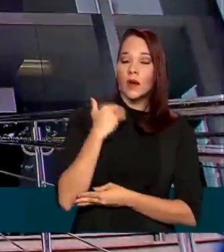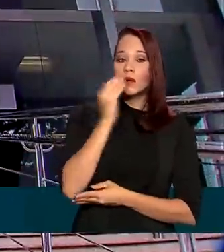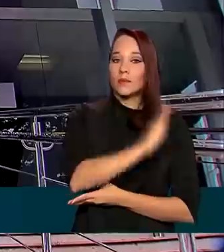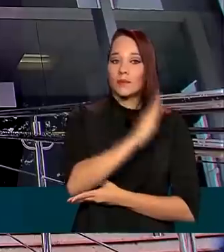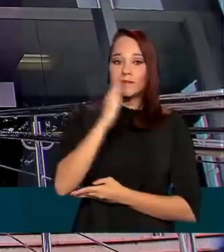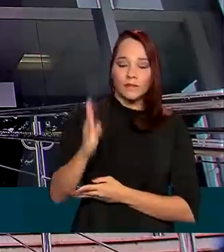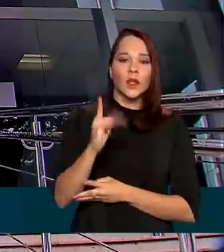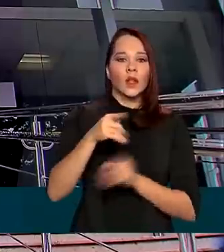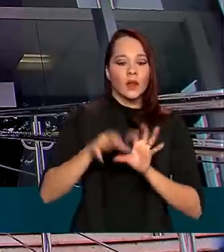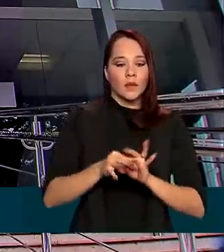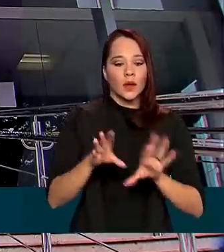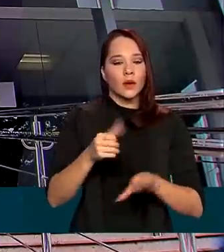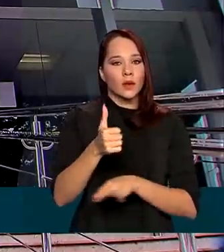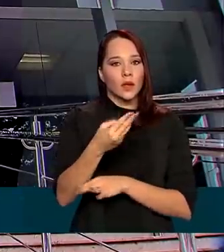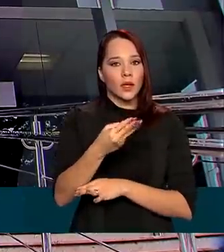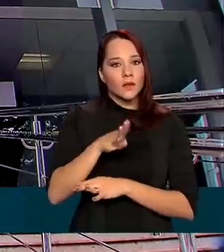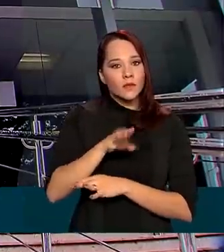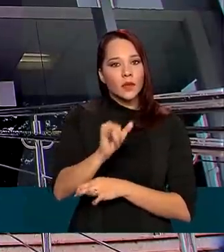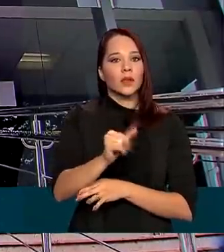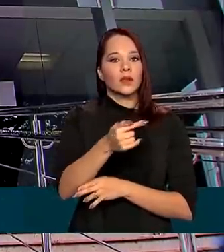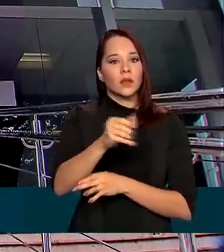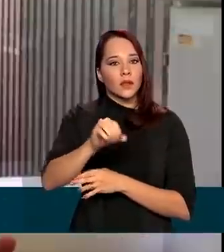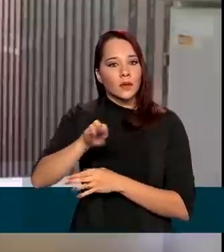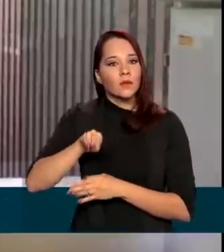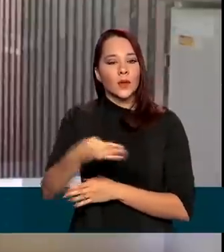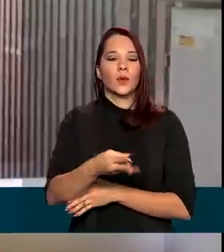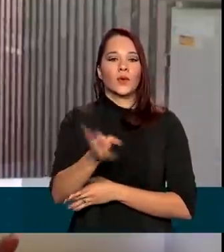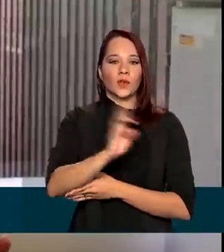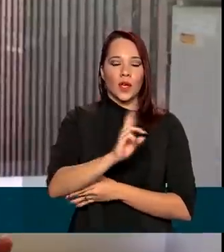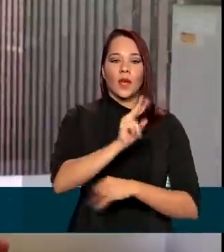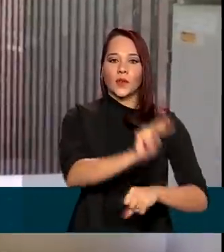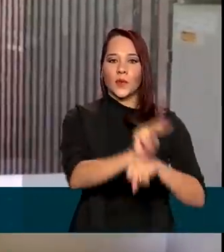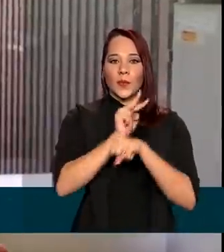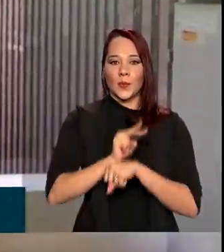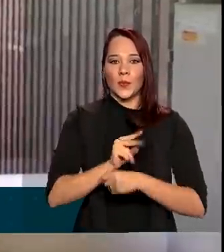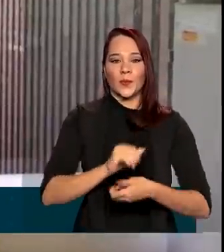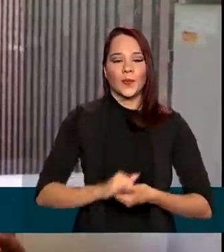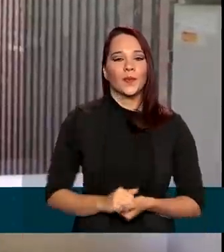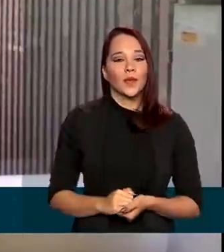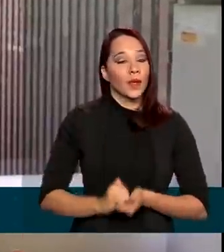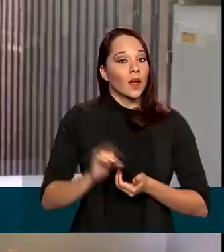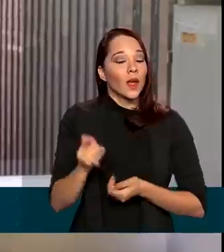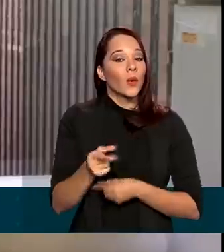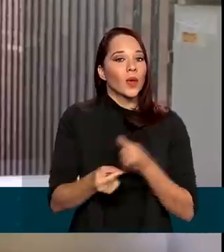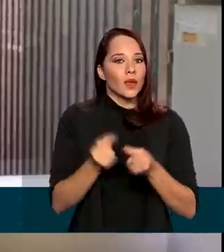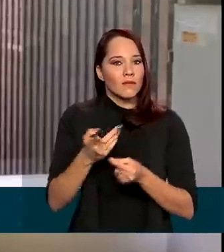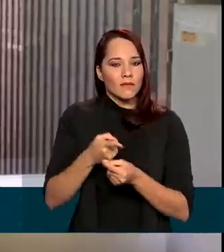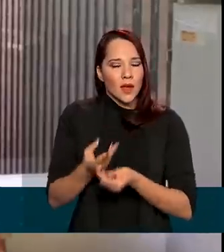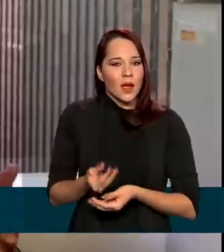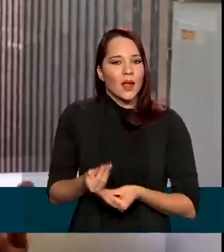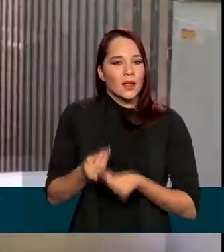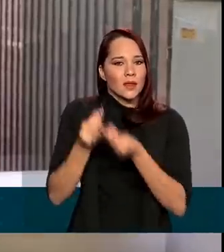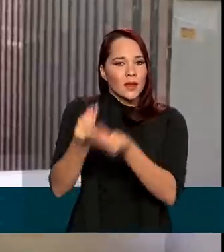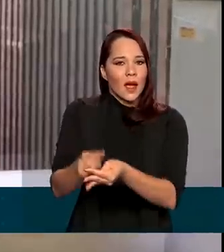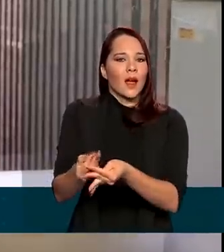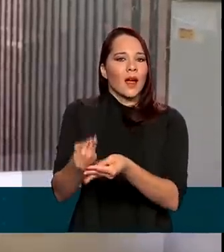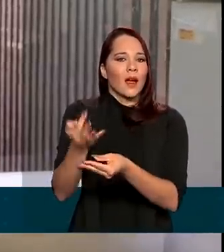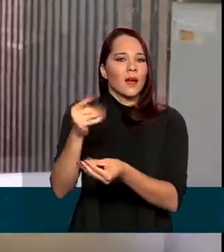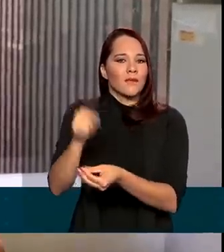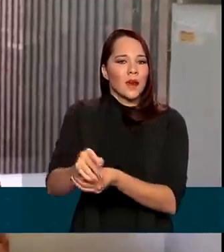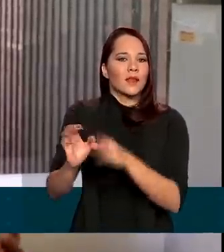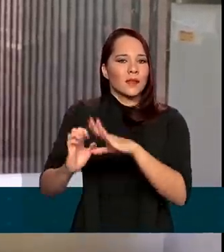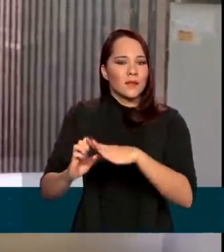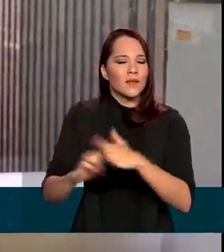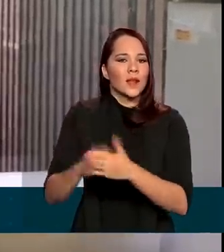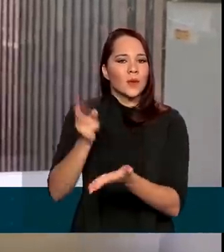bilhões e 700 milhões de reais em crédito. É algo que veio para levar liquidez, sustentação aos negócios,